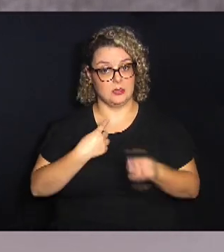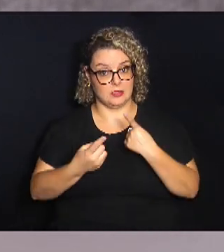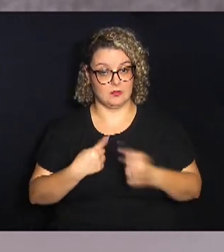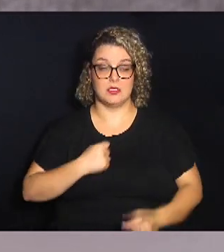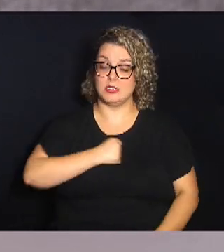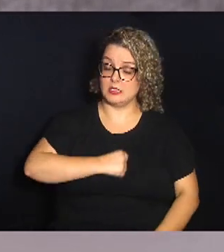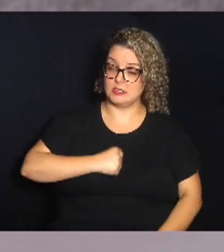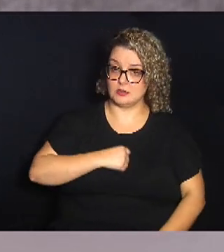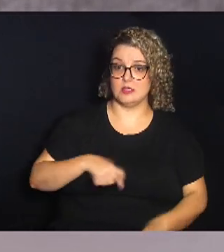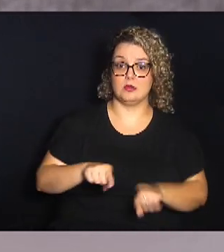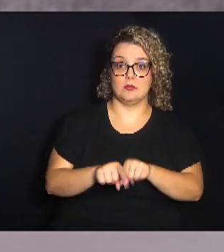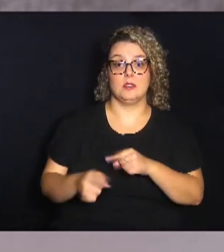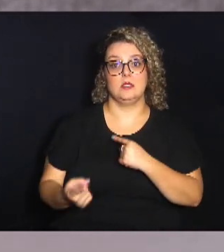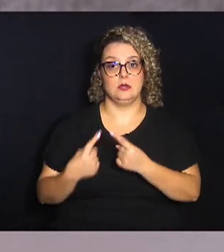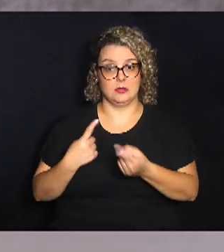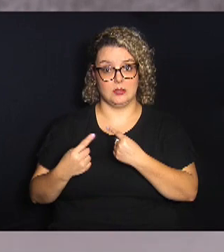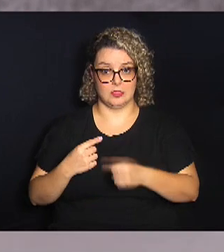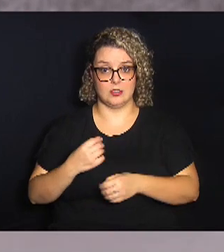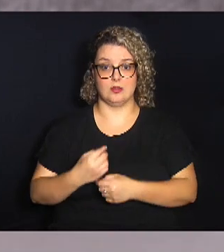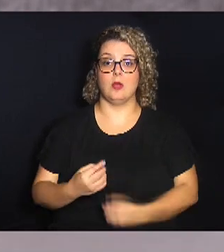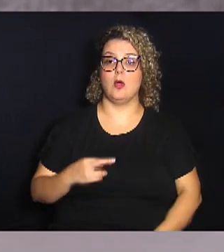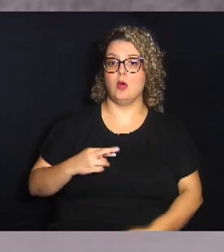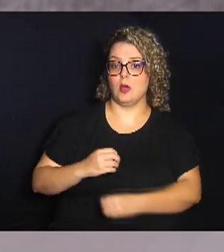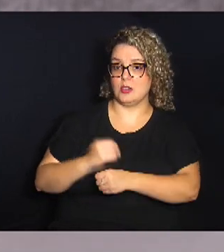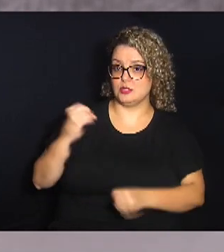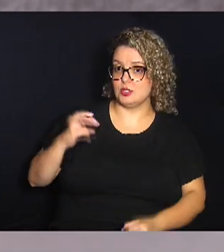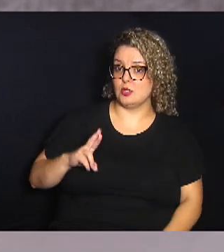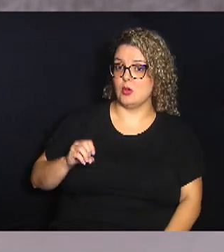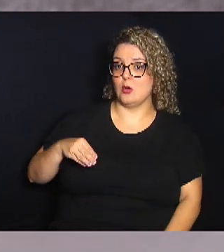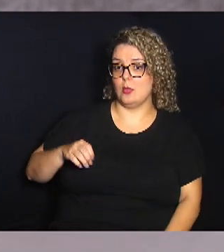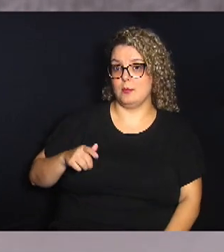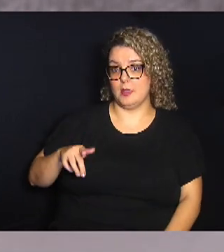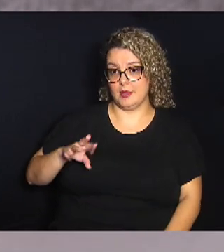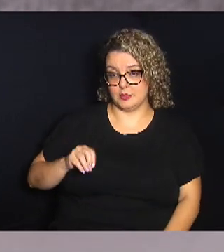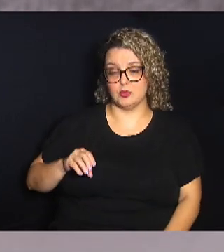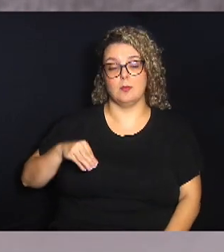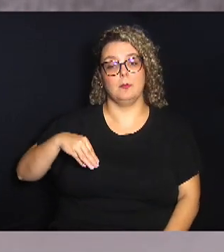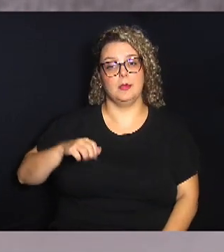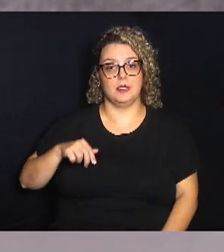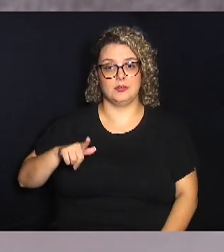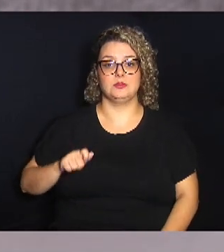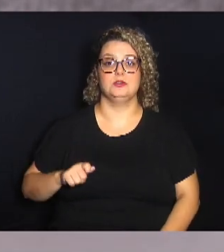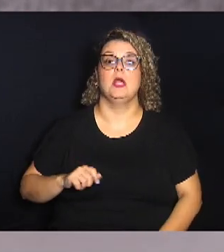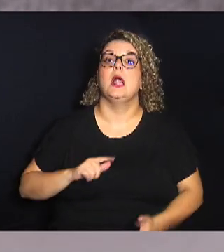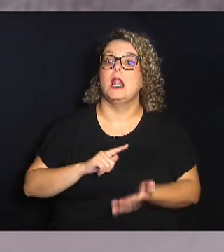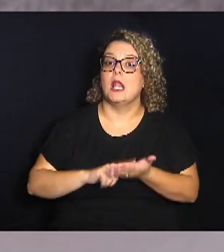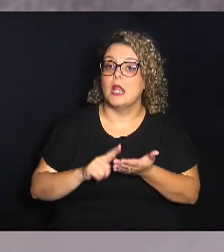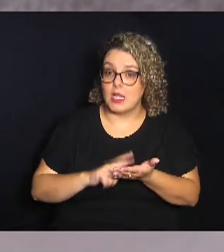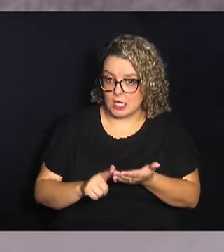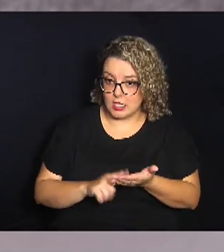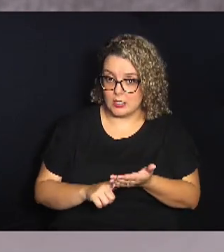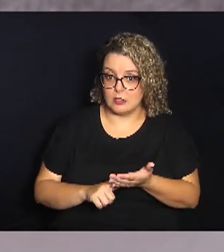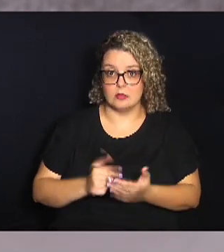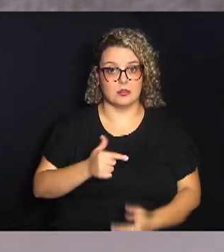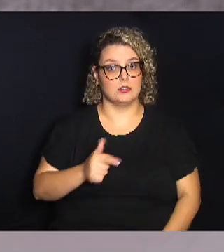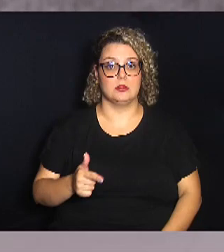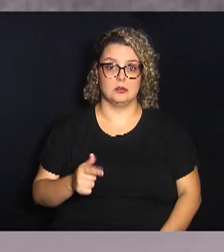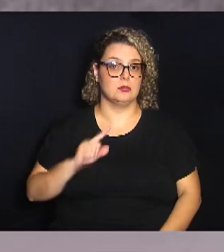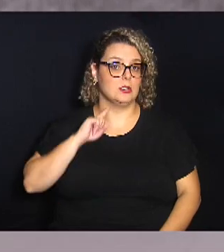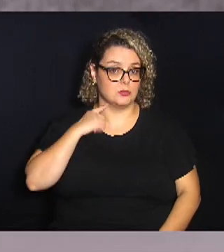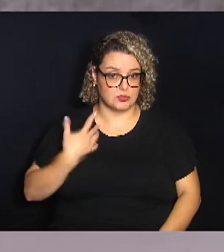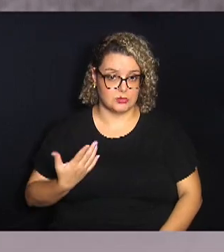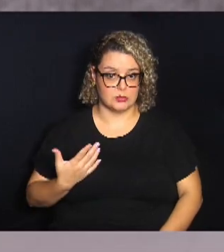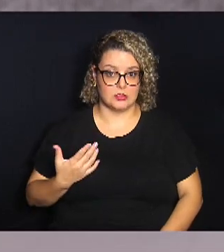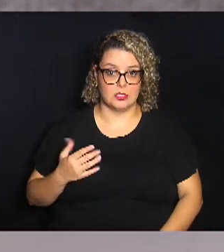Saudade, quanto na entrada da Avenida Engenheiro Roberto Mangi. As tampinhas devem estar limpas, isentas de resíduo e sem